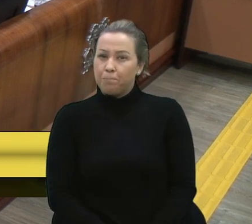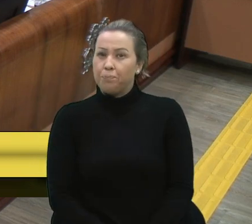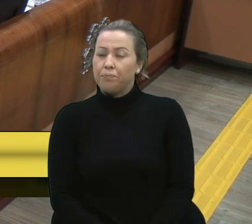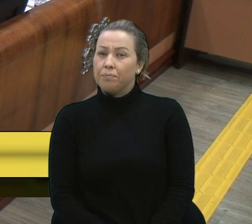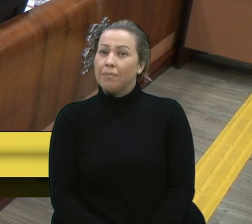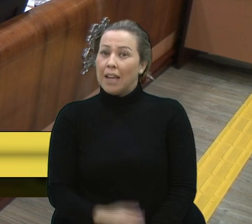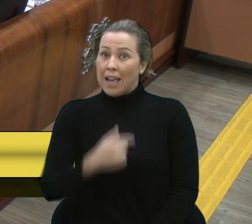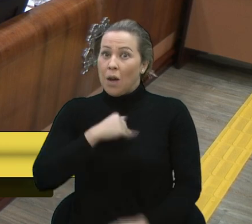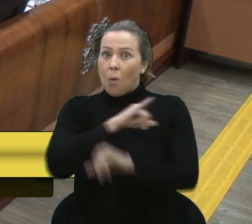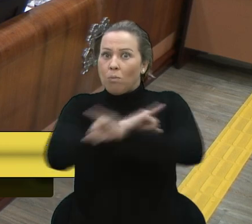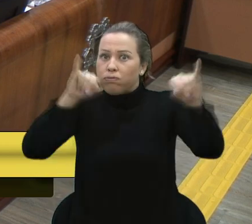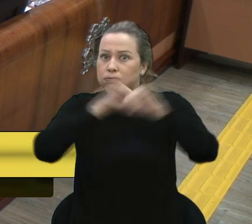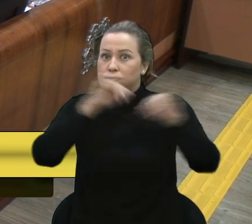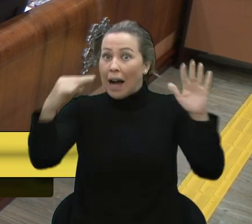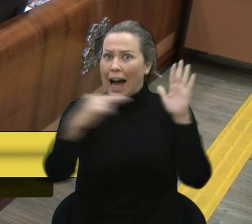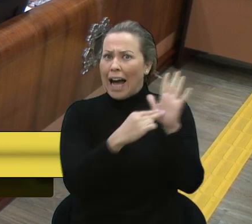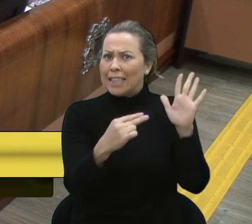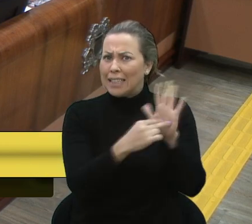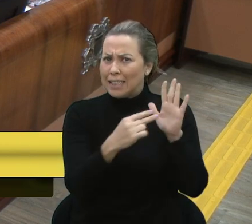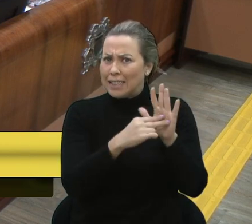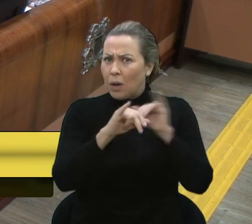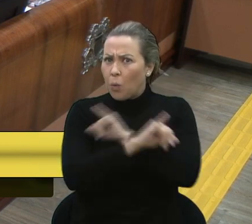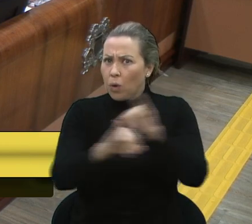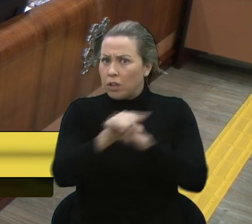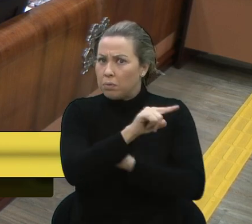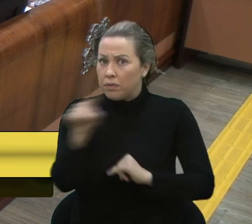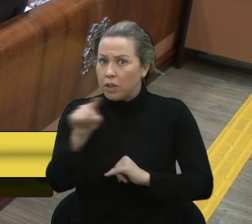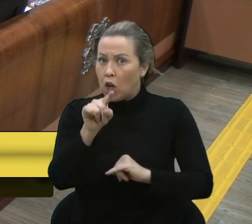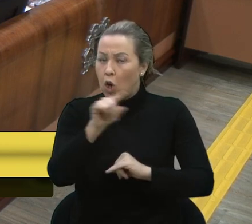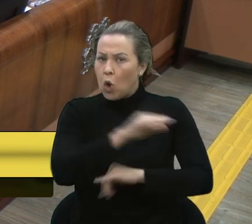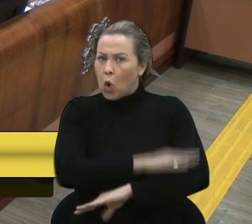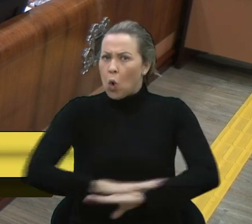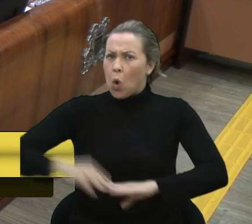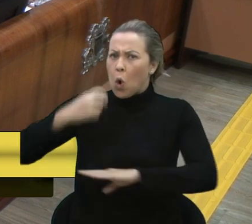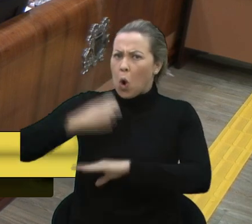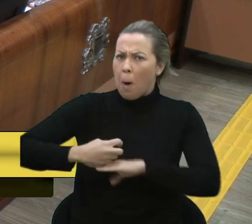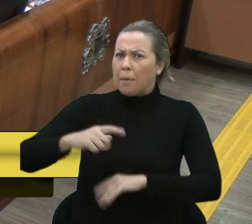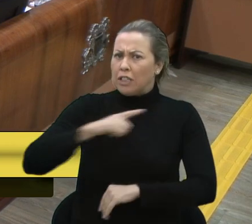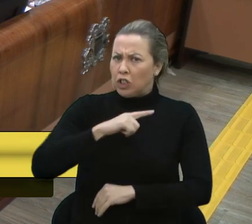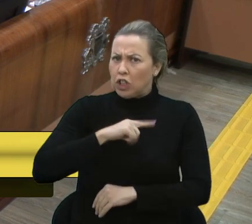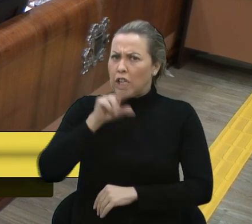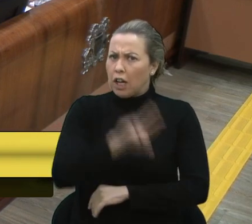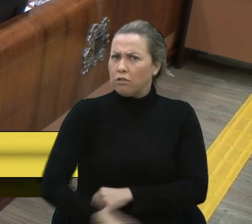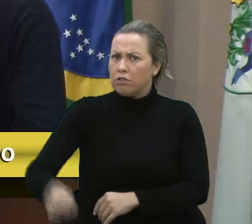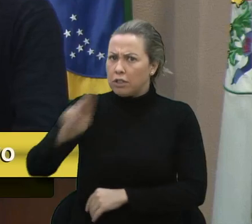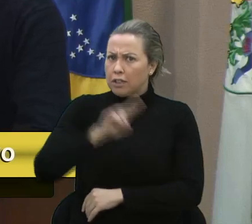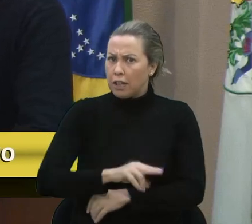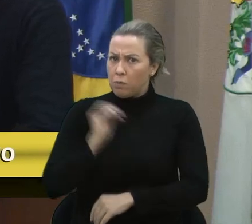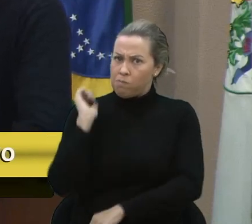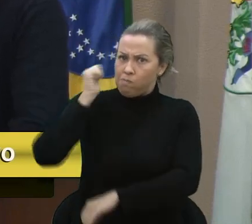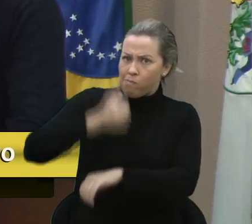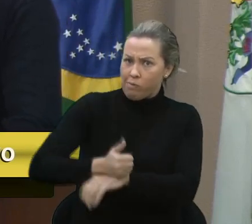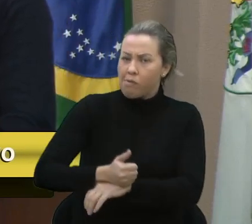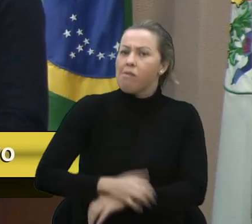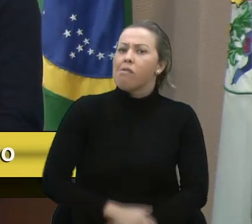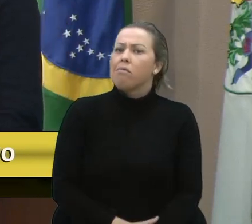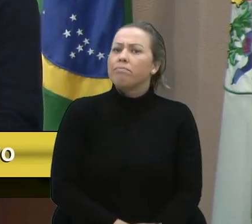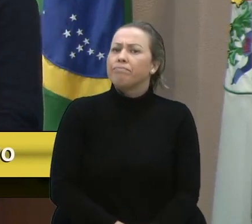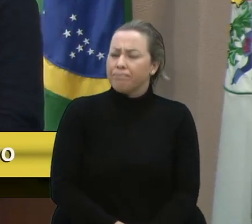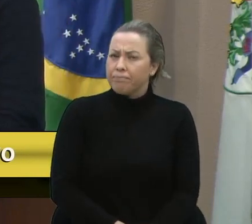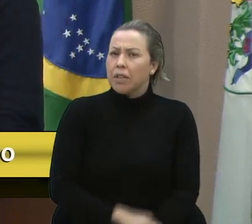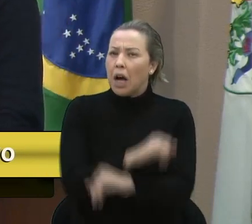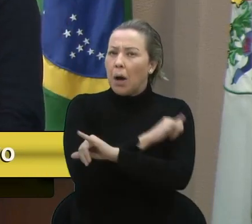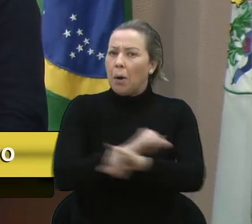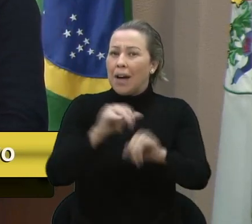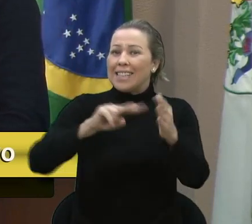realidade, um alerta a essa casa de um golpe que estava sendo aplicado na praça, como se diz, pelo